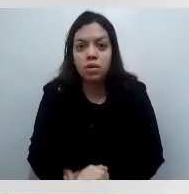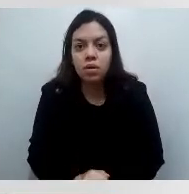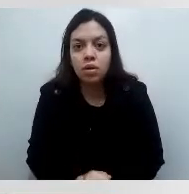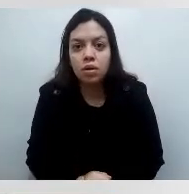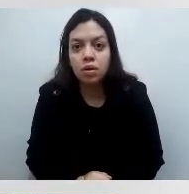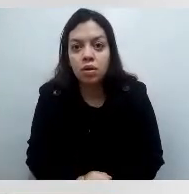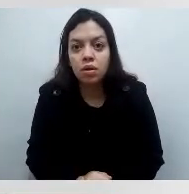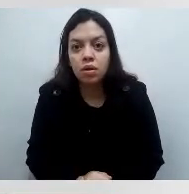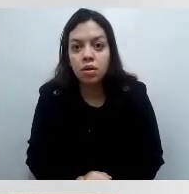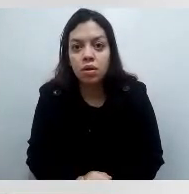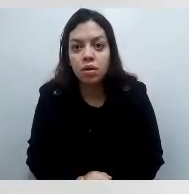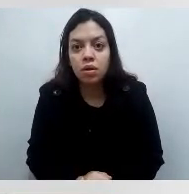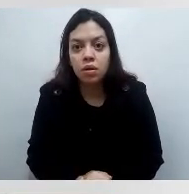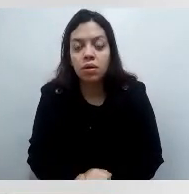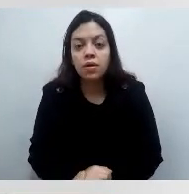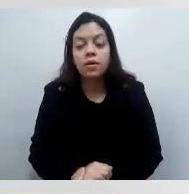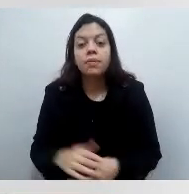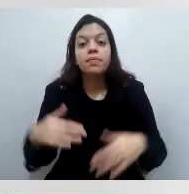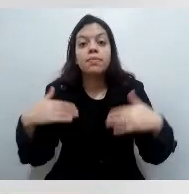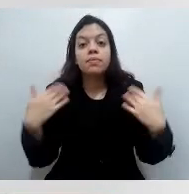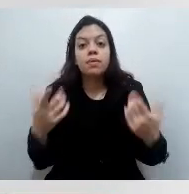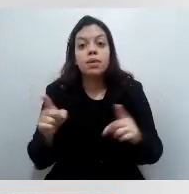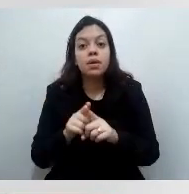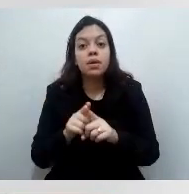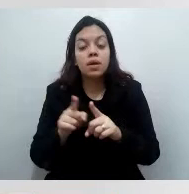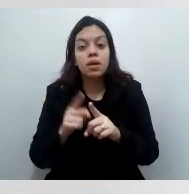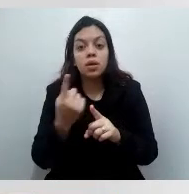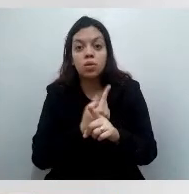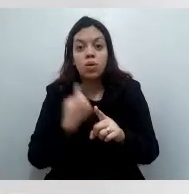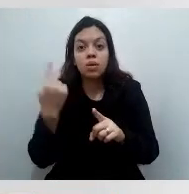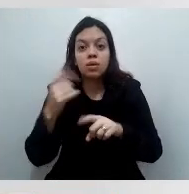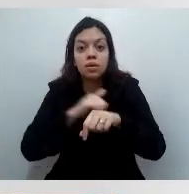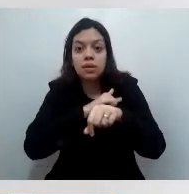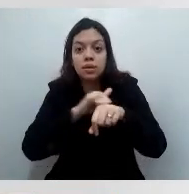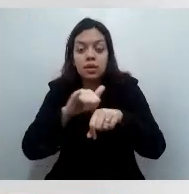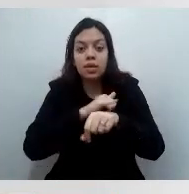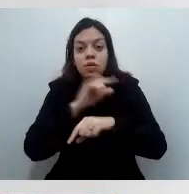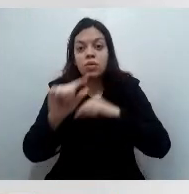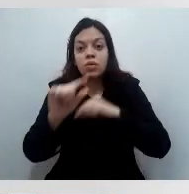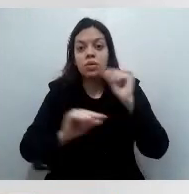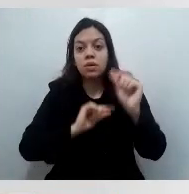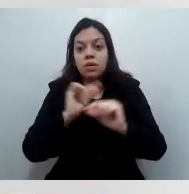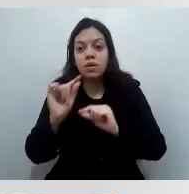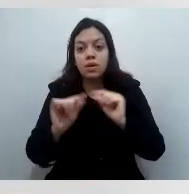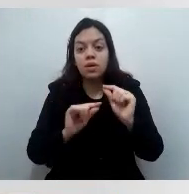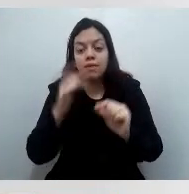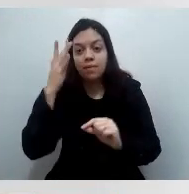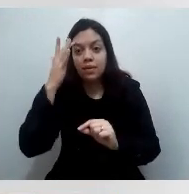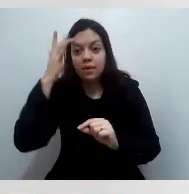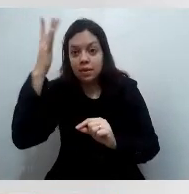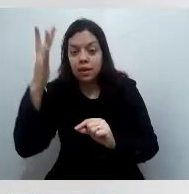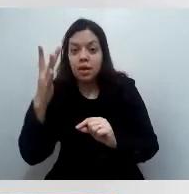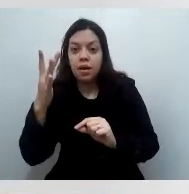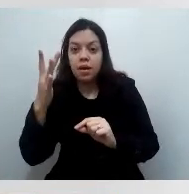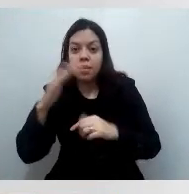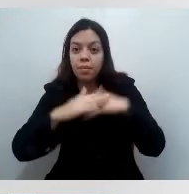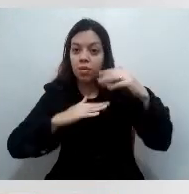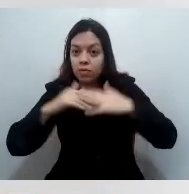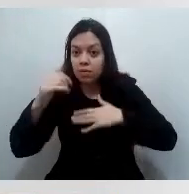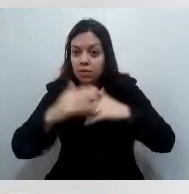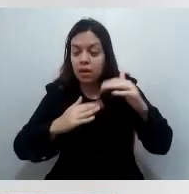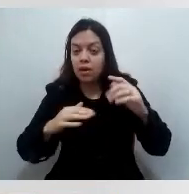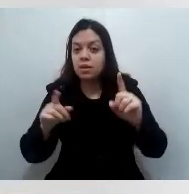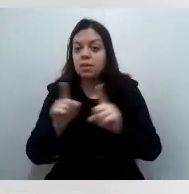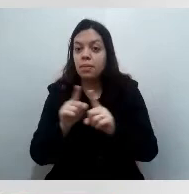dos profissionais, que são os médicos, e das pessoas, para obter